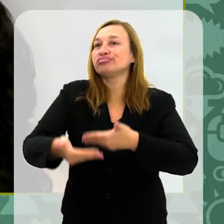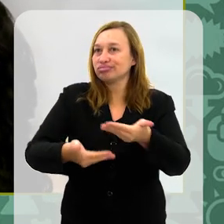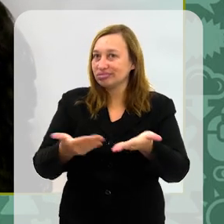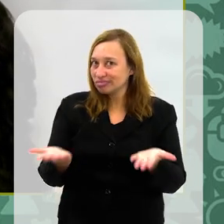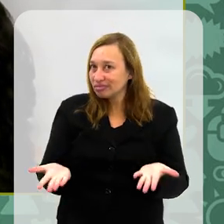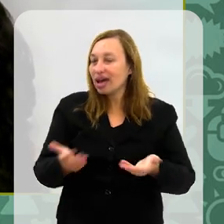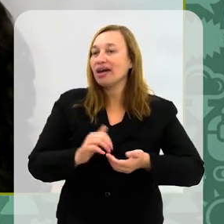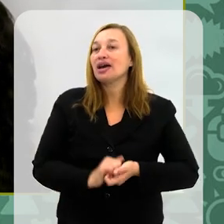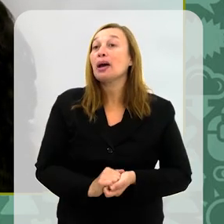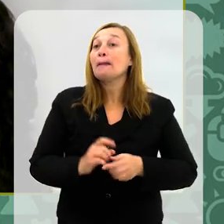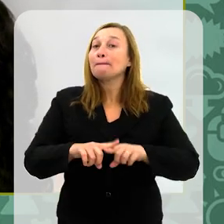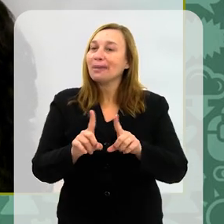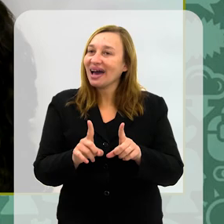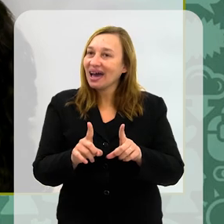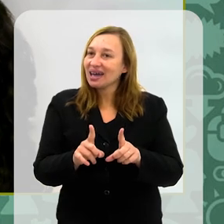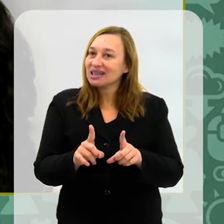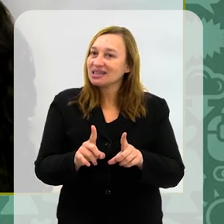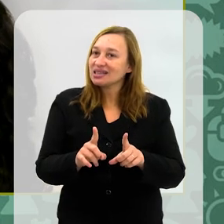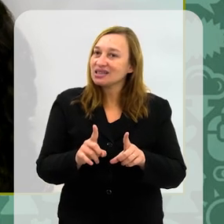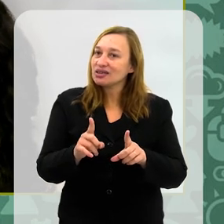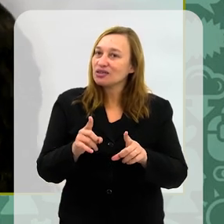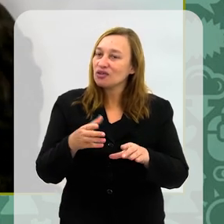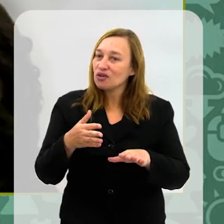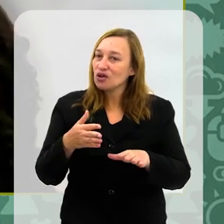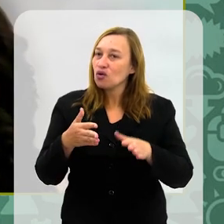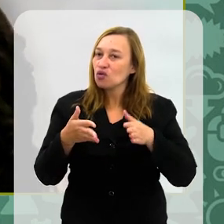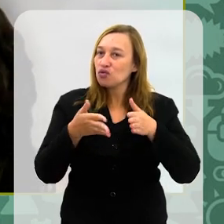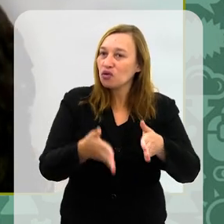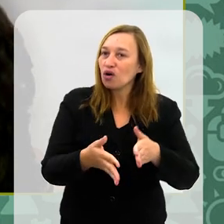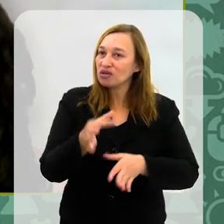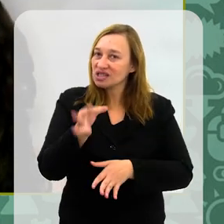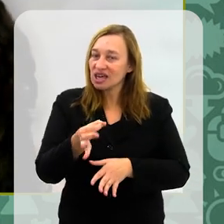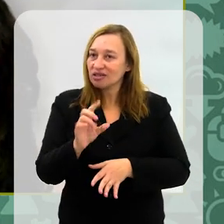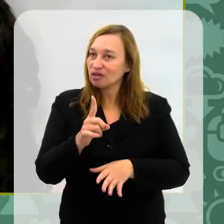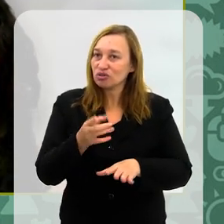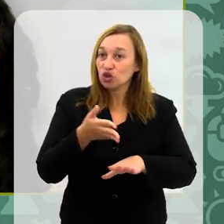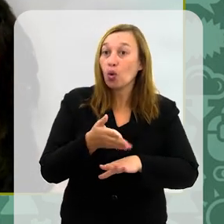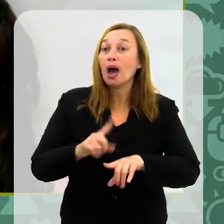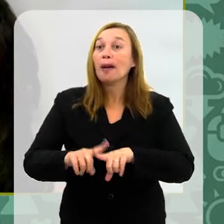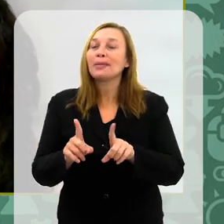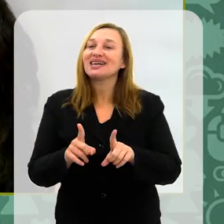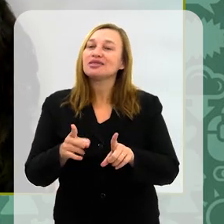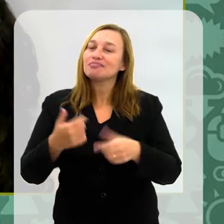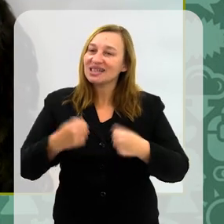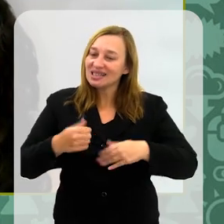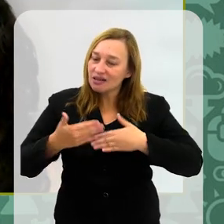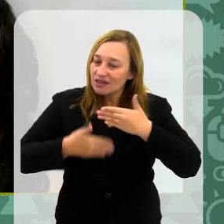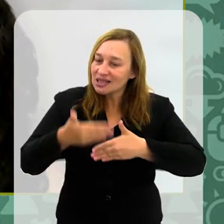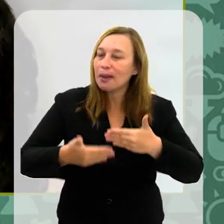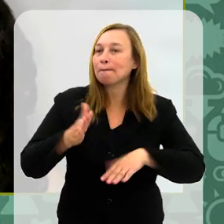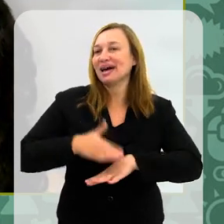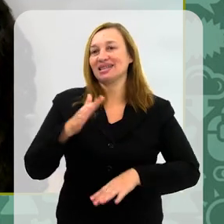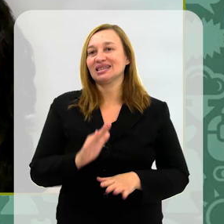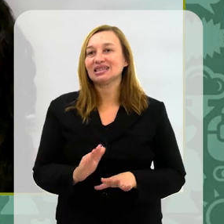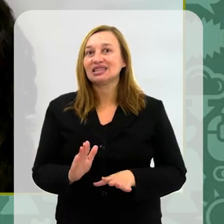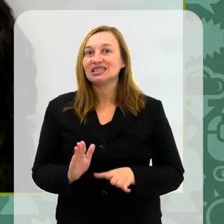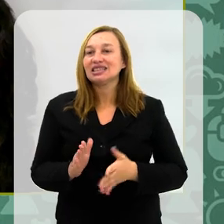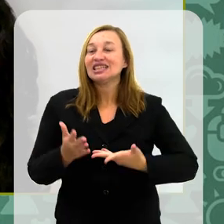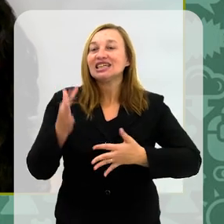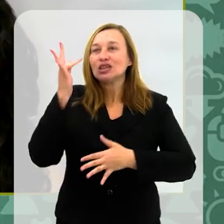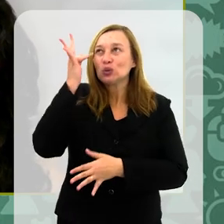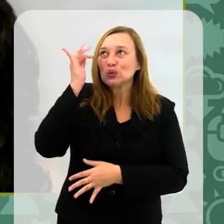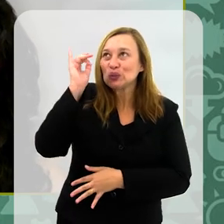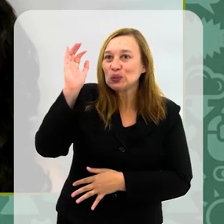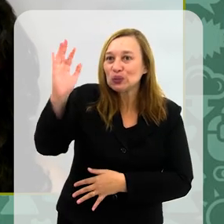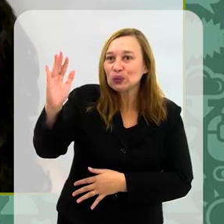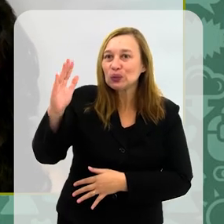avançando, né, Luciane? Tá avançando, mas ainda não é o ideal. Sim, sim. A gente tem muito que avançar ainda. E,